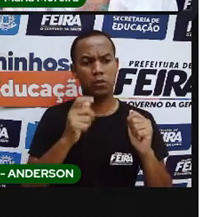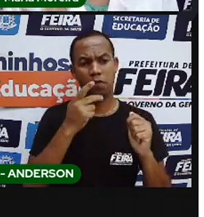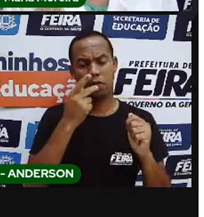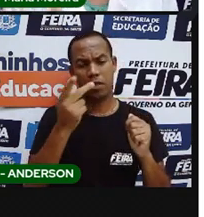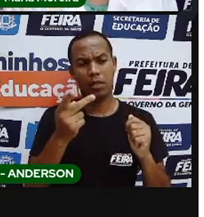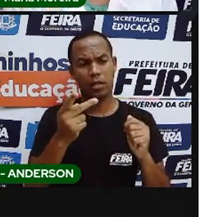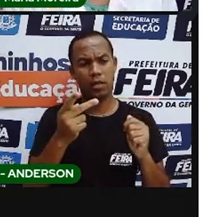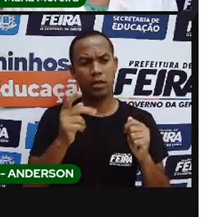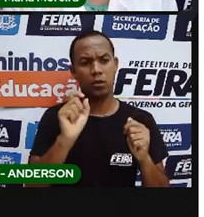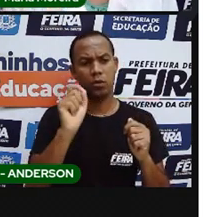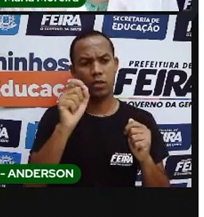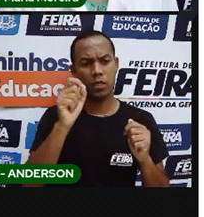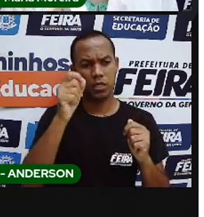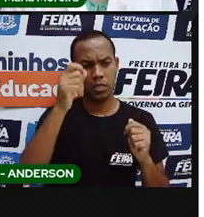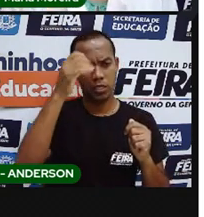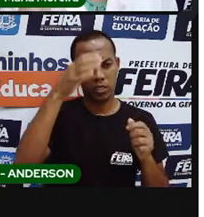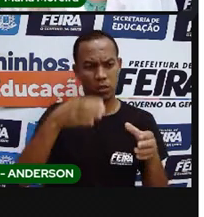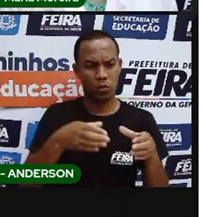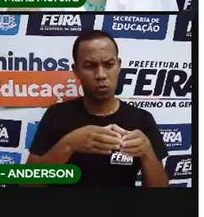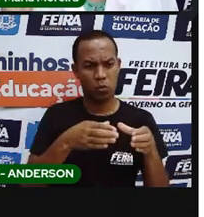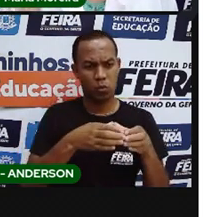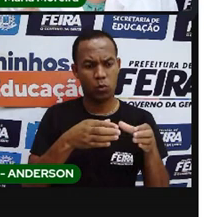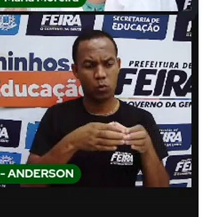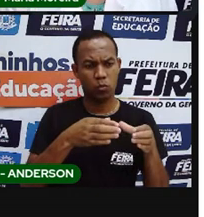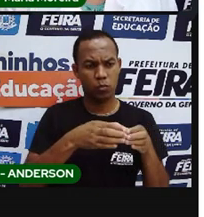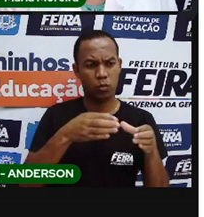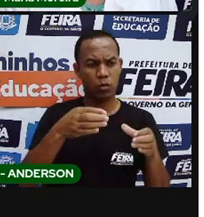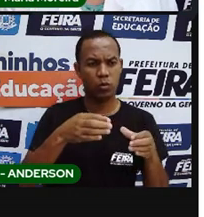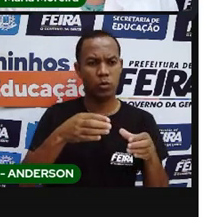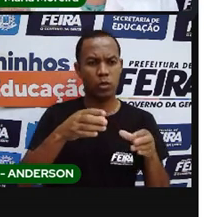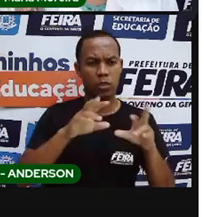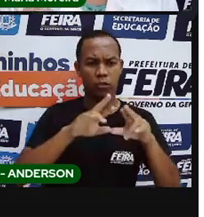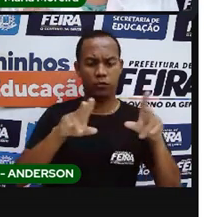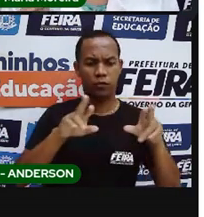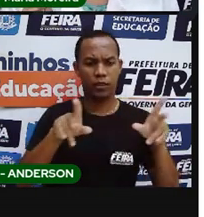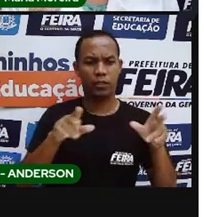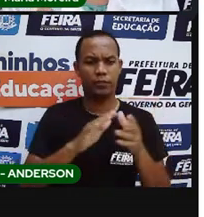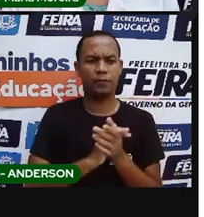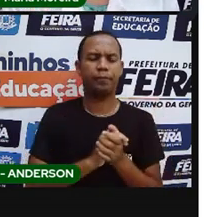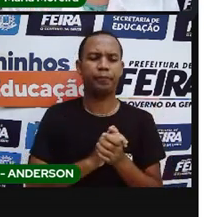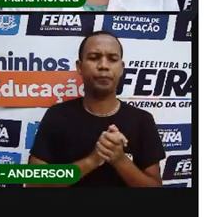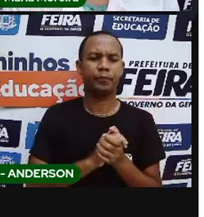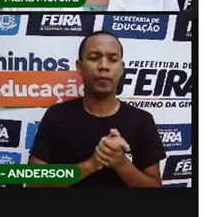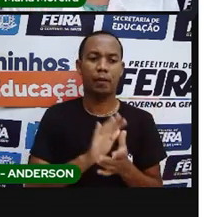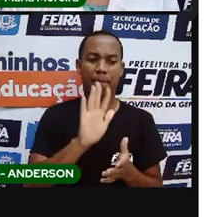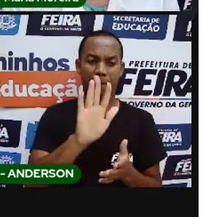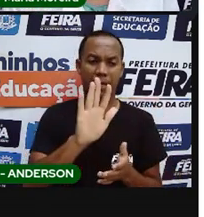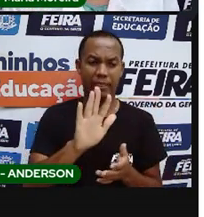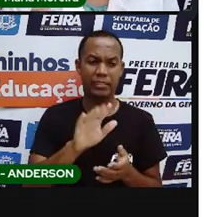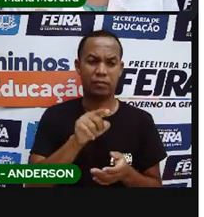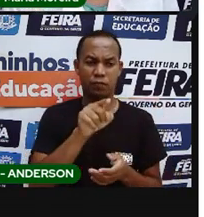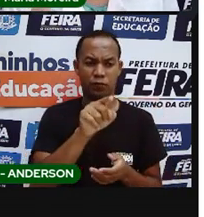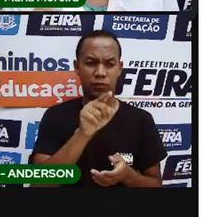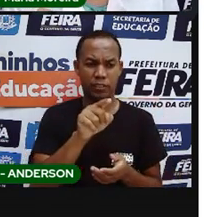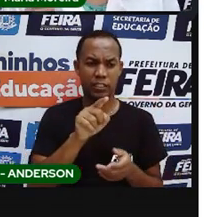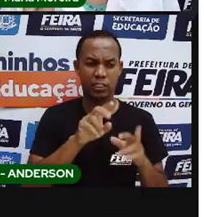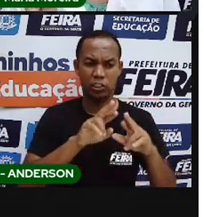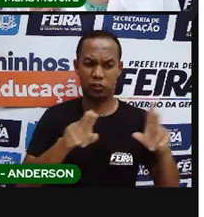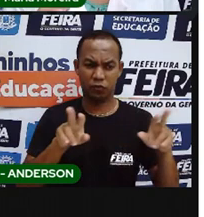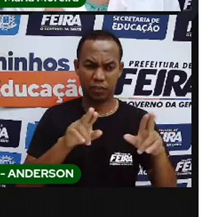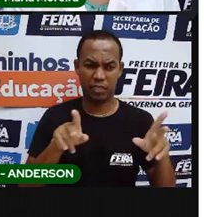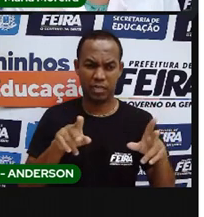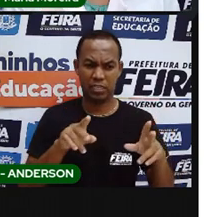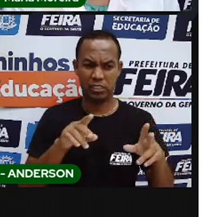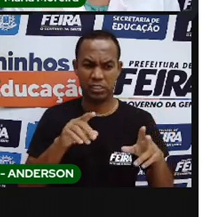maioria dos milhões, é uma cultura, o quê? Diferente. Mas o fato de ser diferente não quer dizer que não deva ser